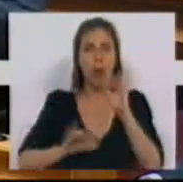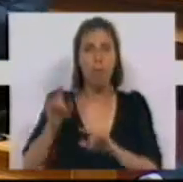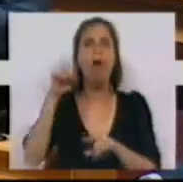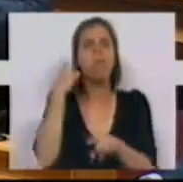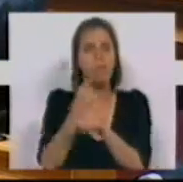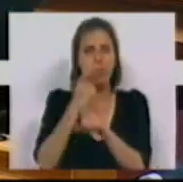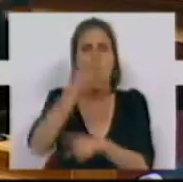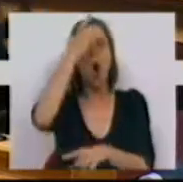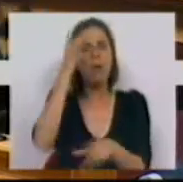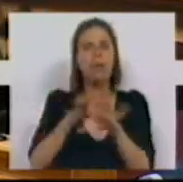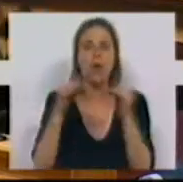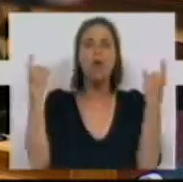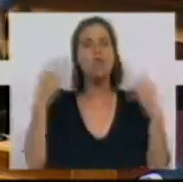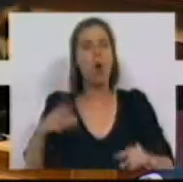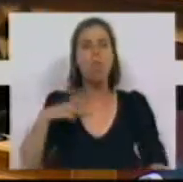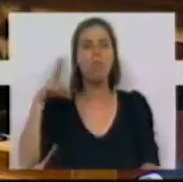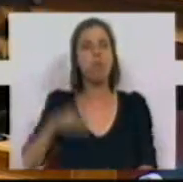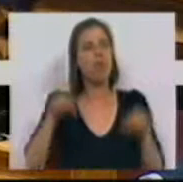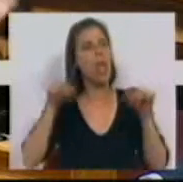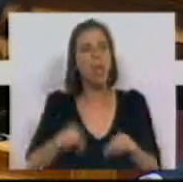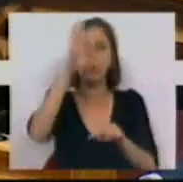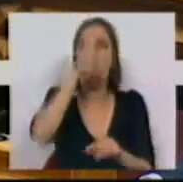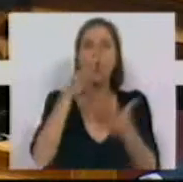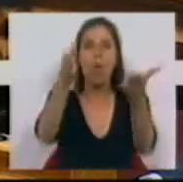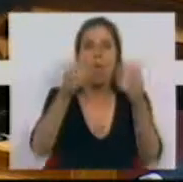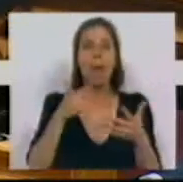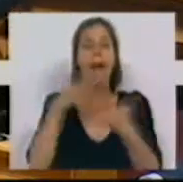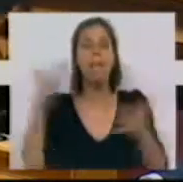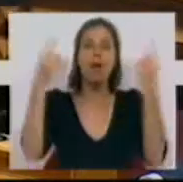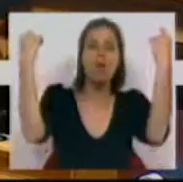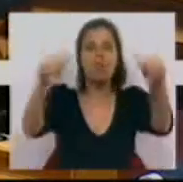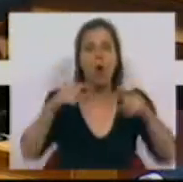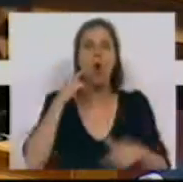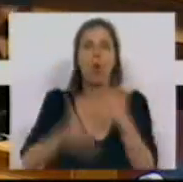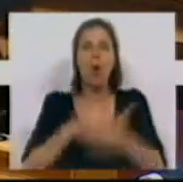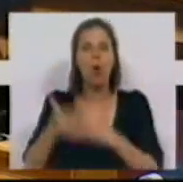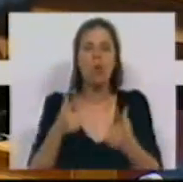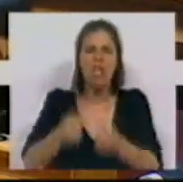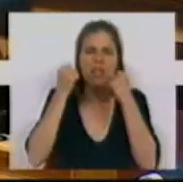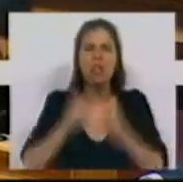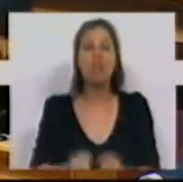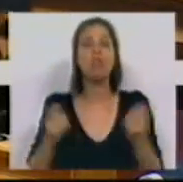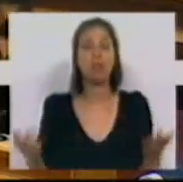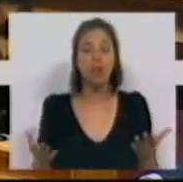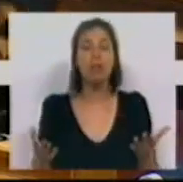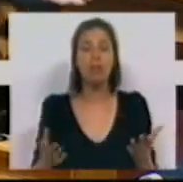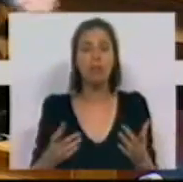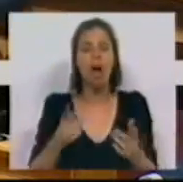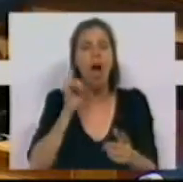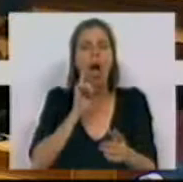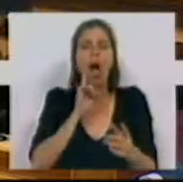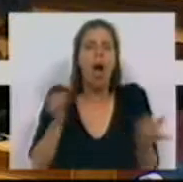considera isso. Só neste país, este governo e esta maioria continuam a insistir que é